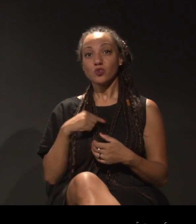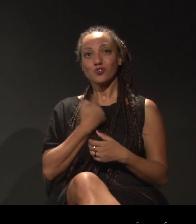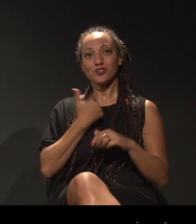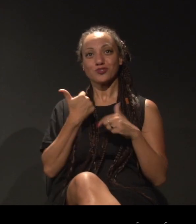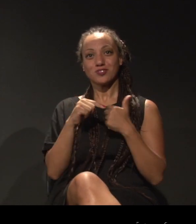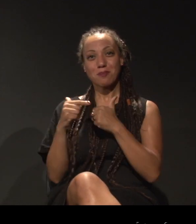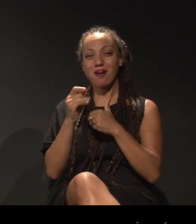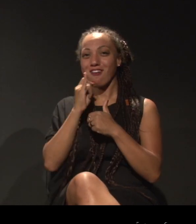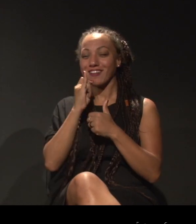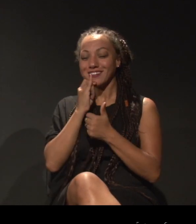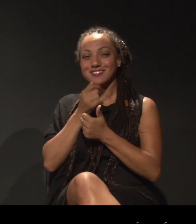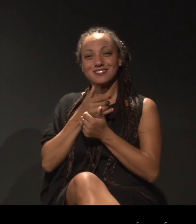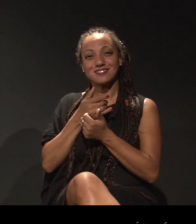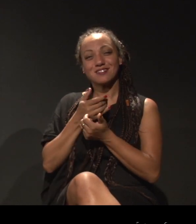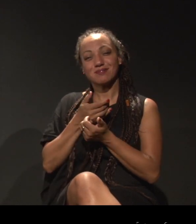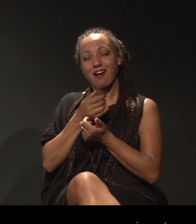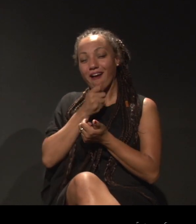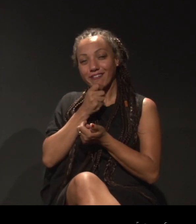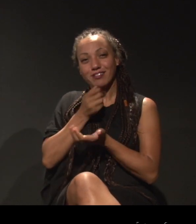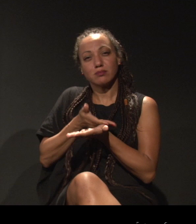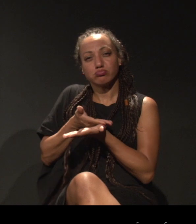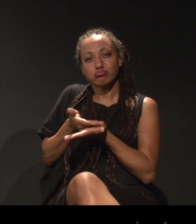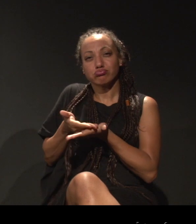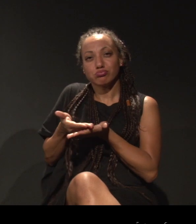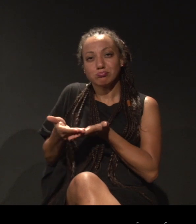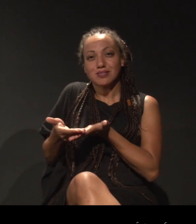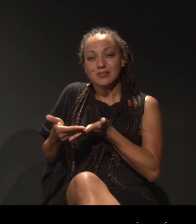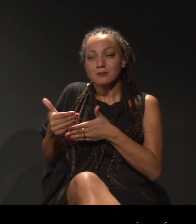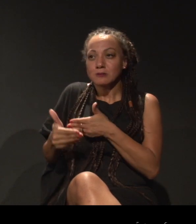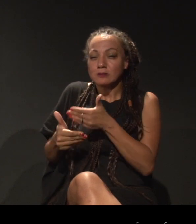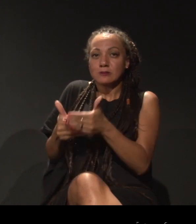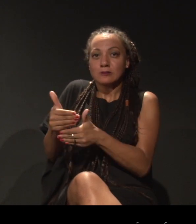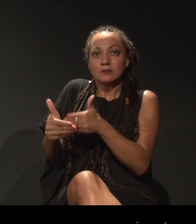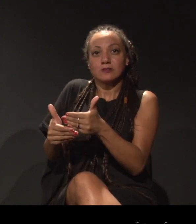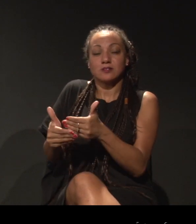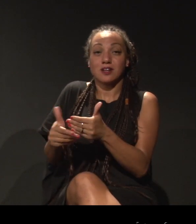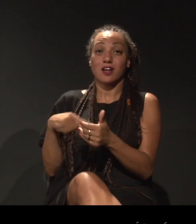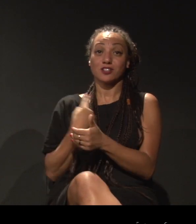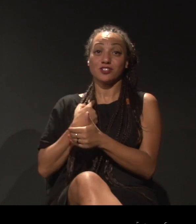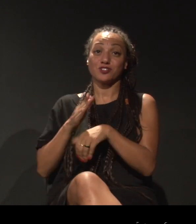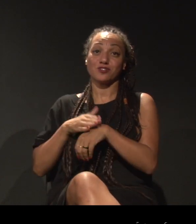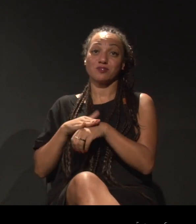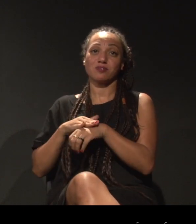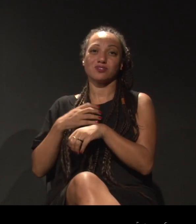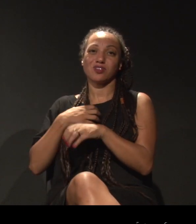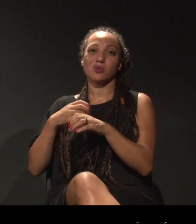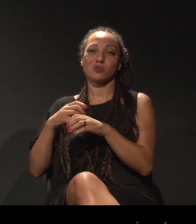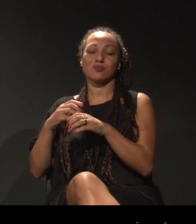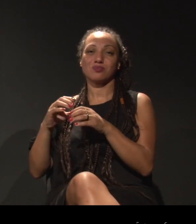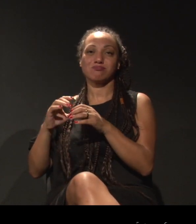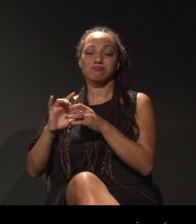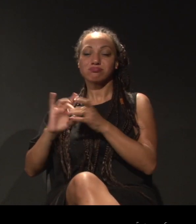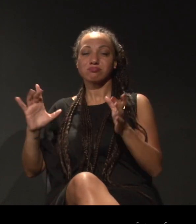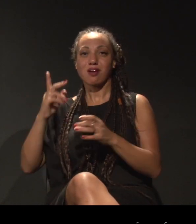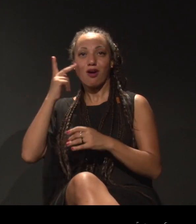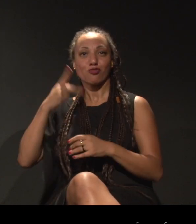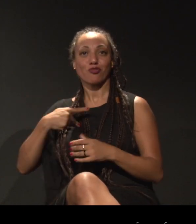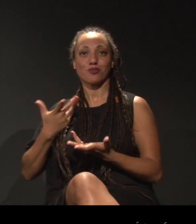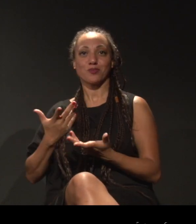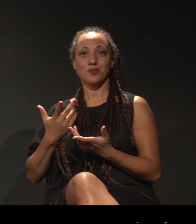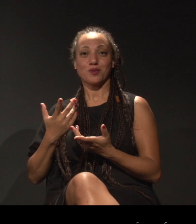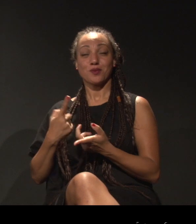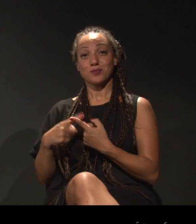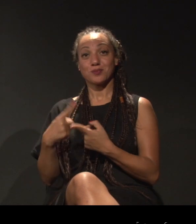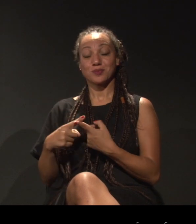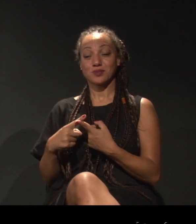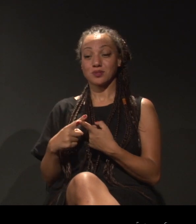ainda está muito inicial. A gente trabalha de maneira autônoma para resgatar na gente uma